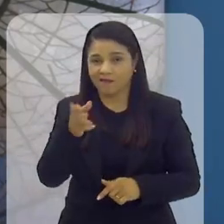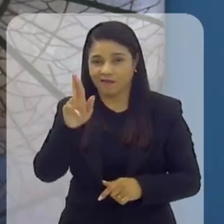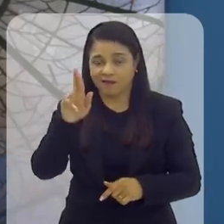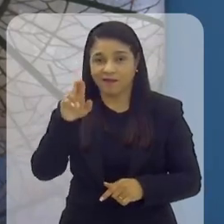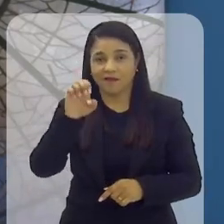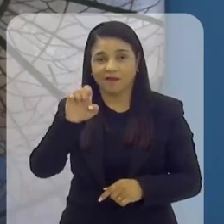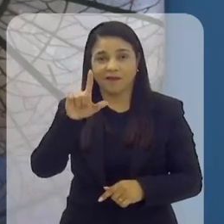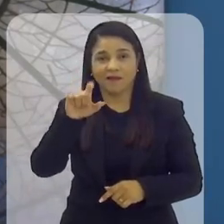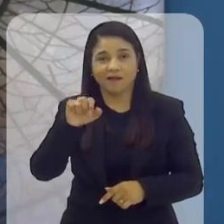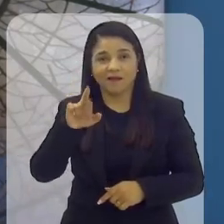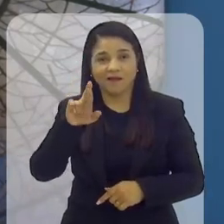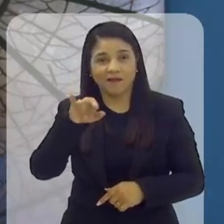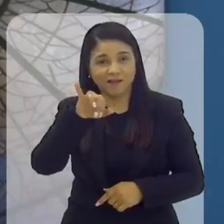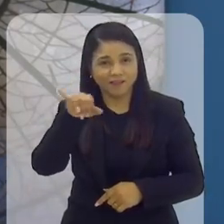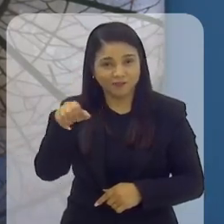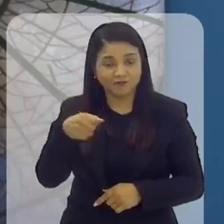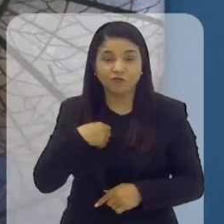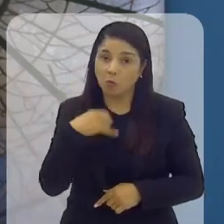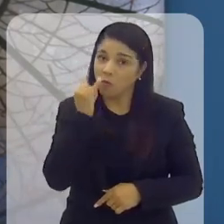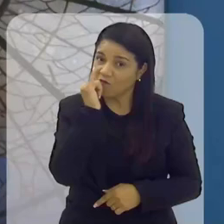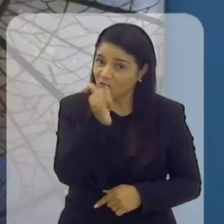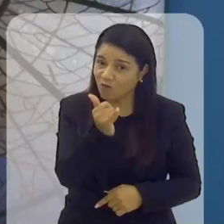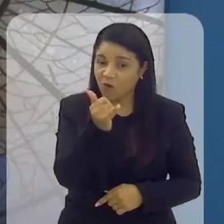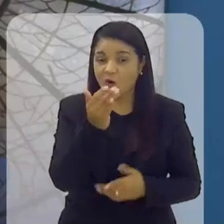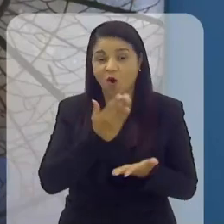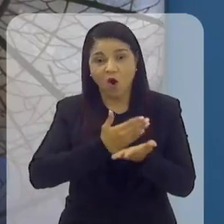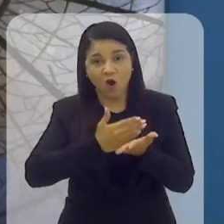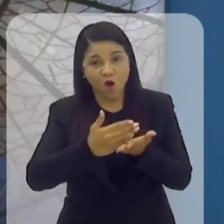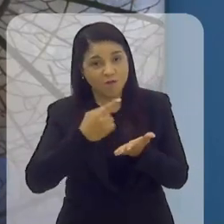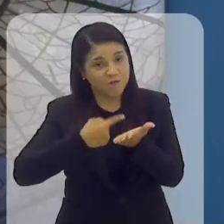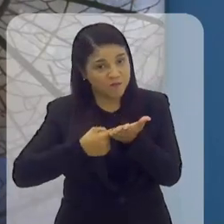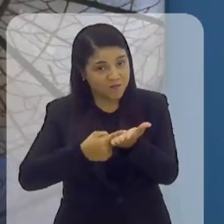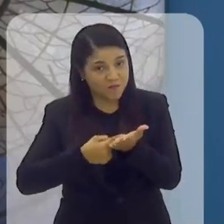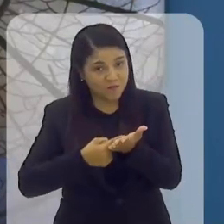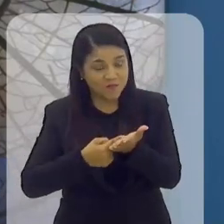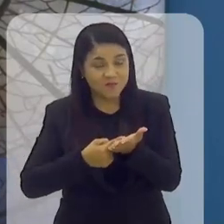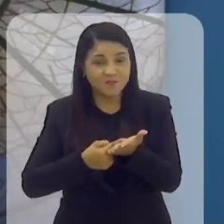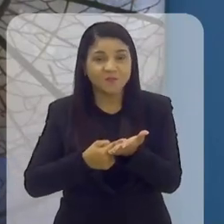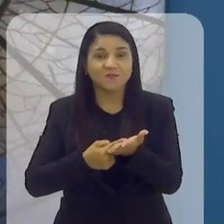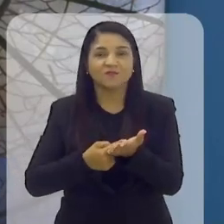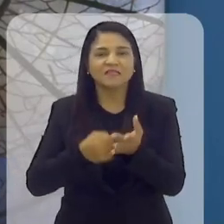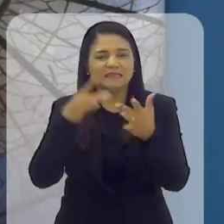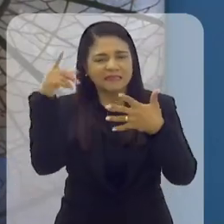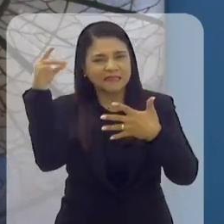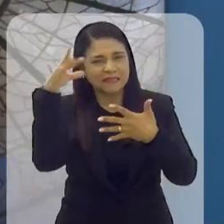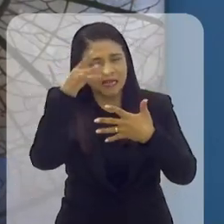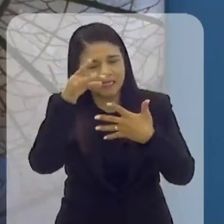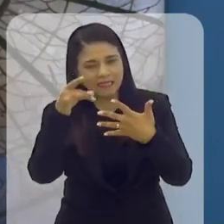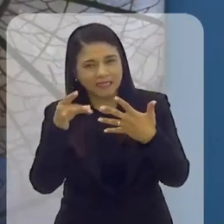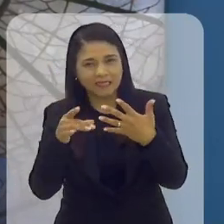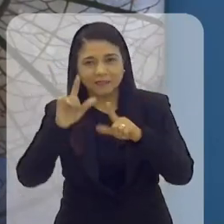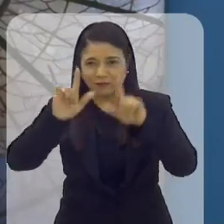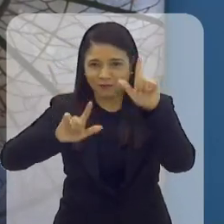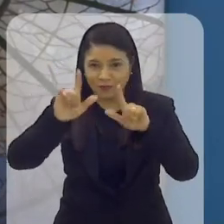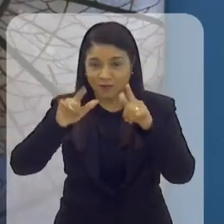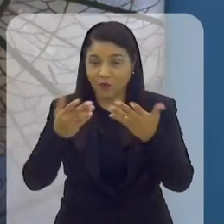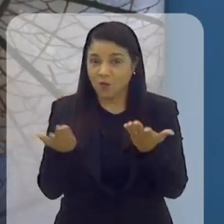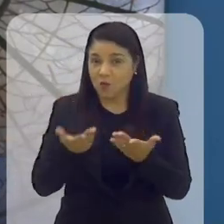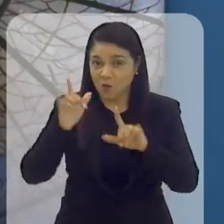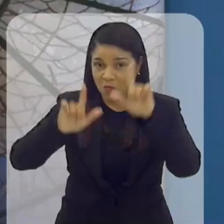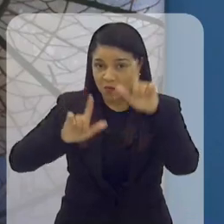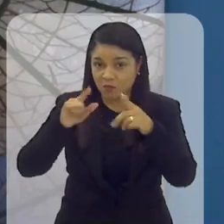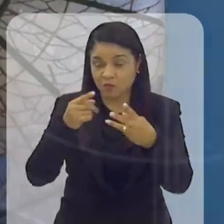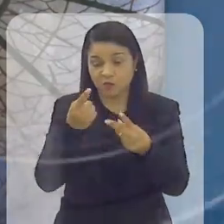programa Radar ALERJ. E agora nós vamos contar, como eu tinha prometido no começo, todos os detalhes desse